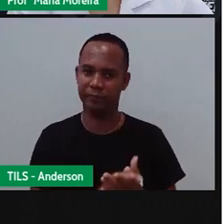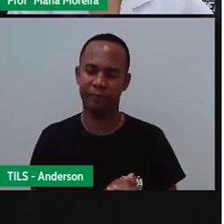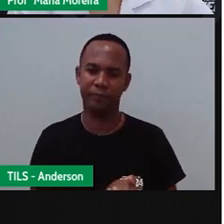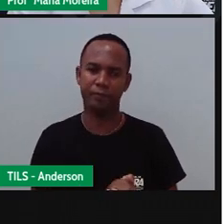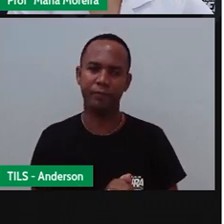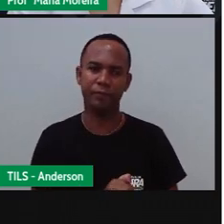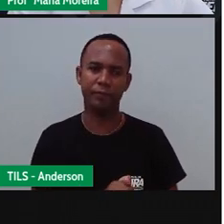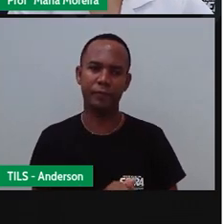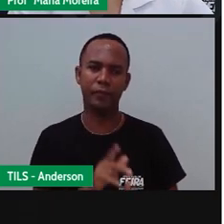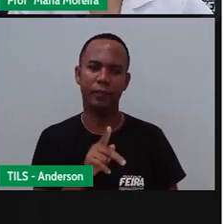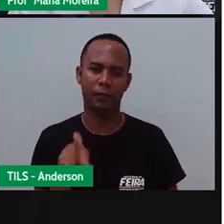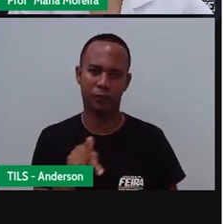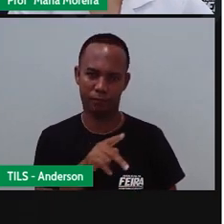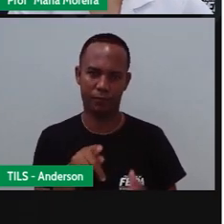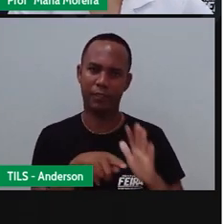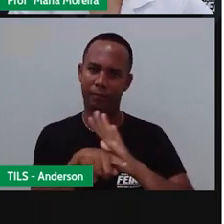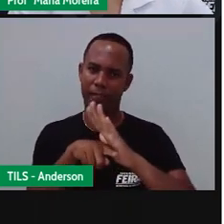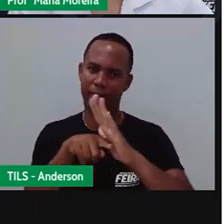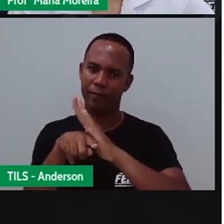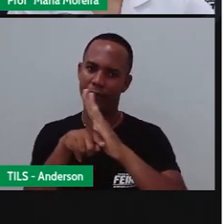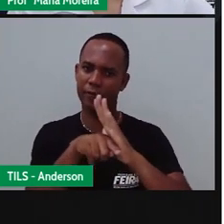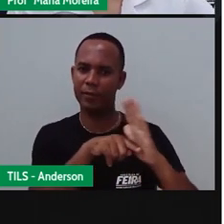também vai pesquisar Você vai pesquisar, Anderson?